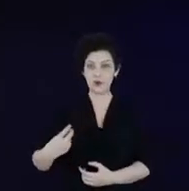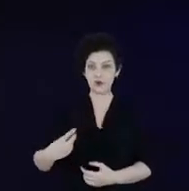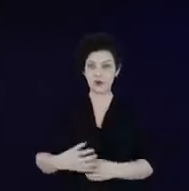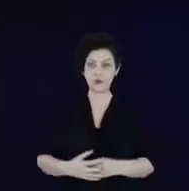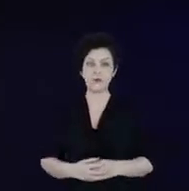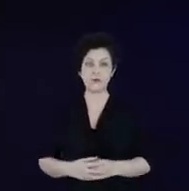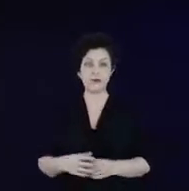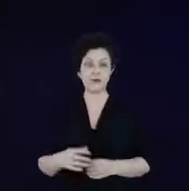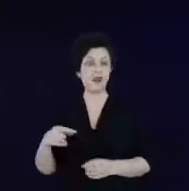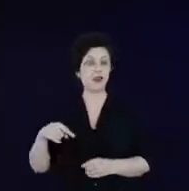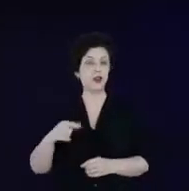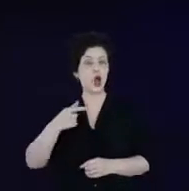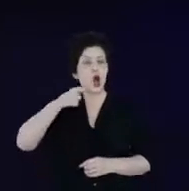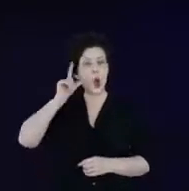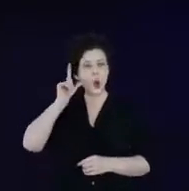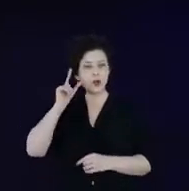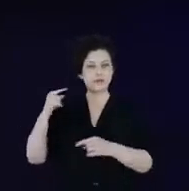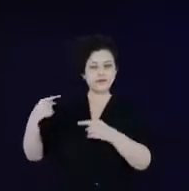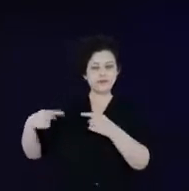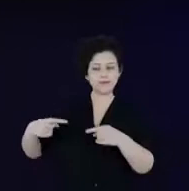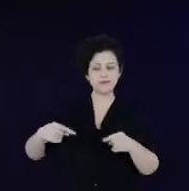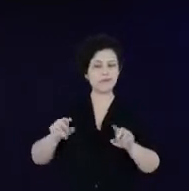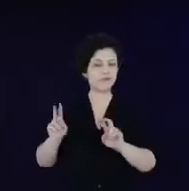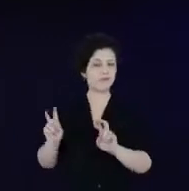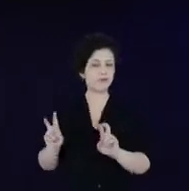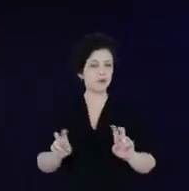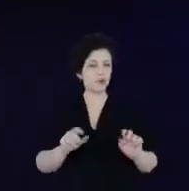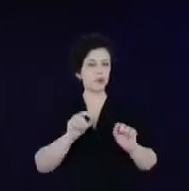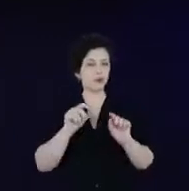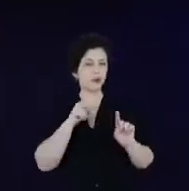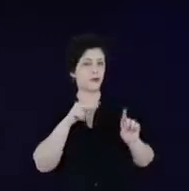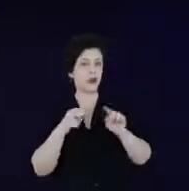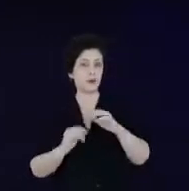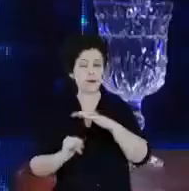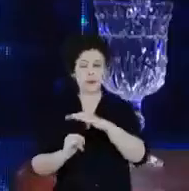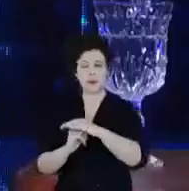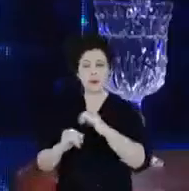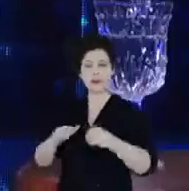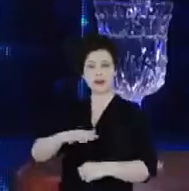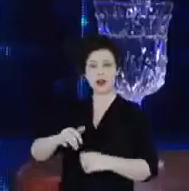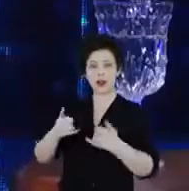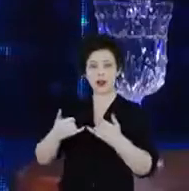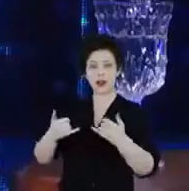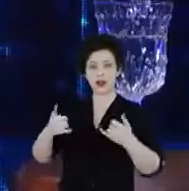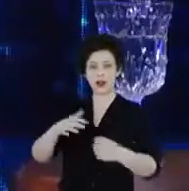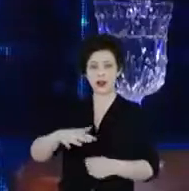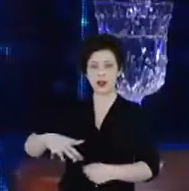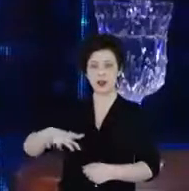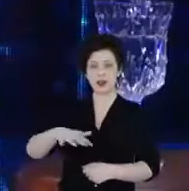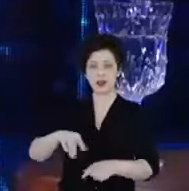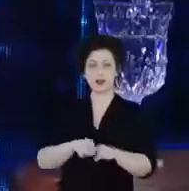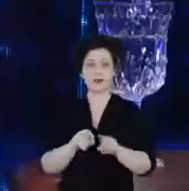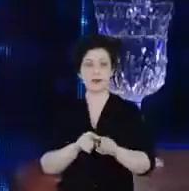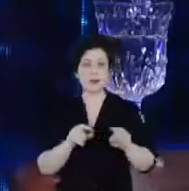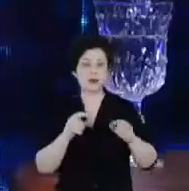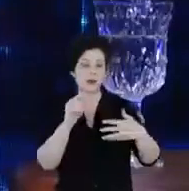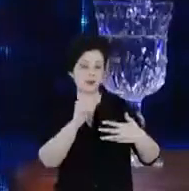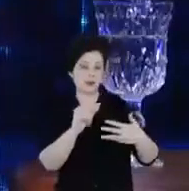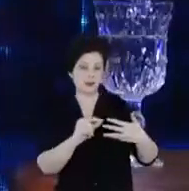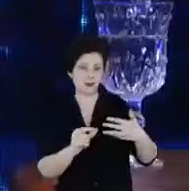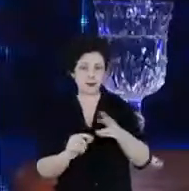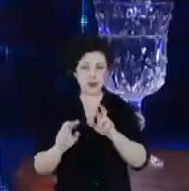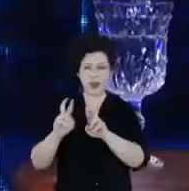Ontem, as discussões abordaram visão institucional do setor elétrico, aspectos regulatórios e